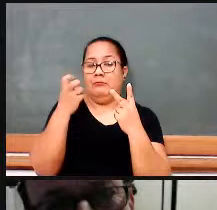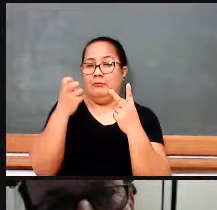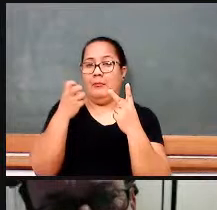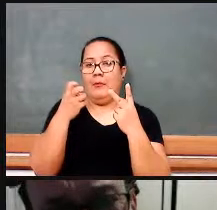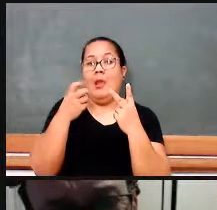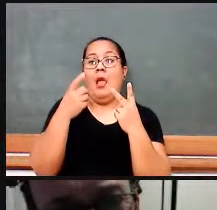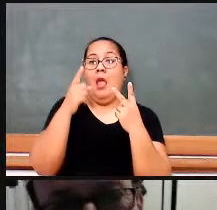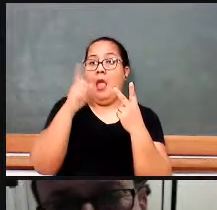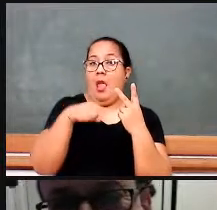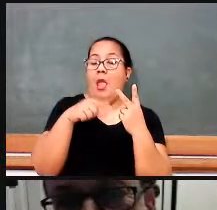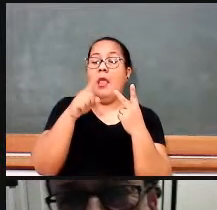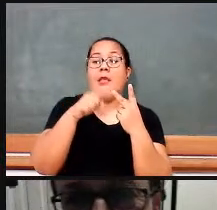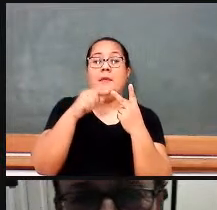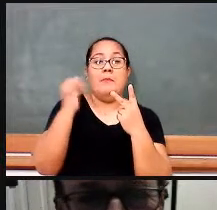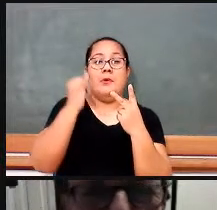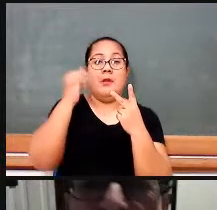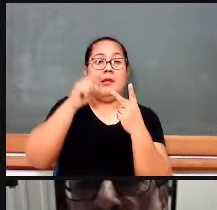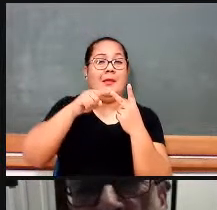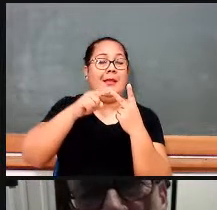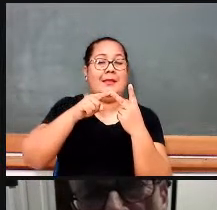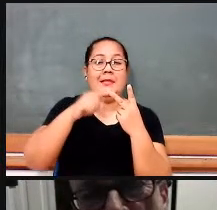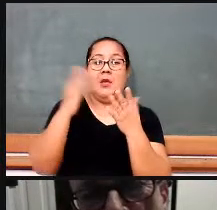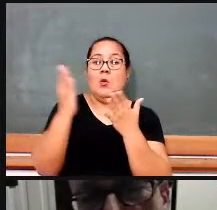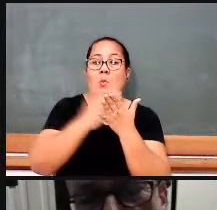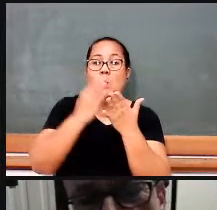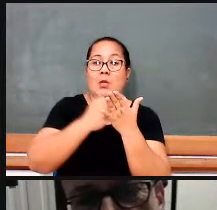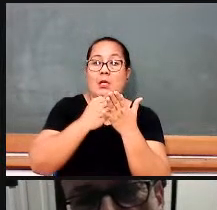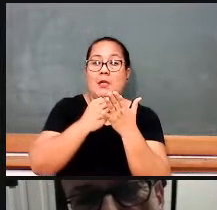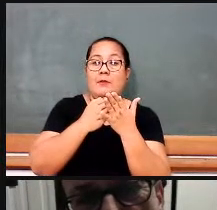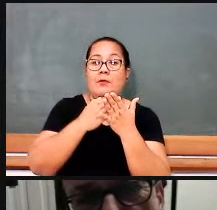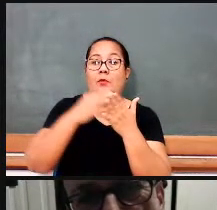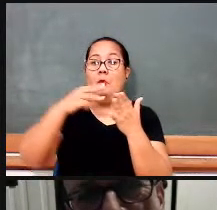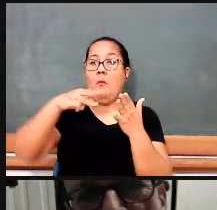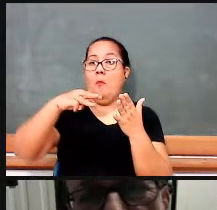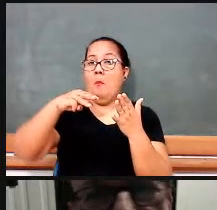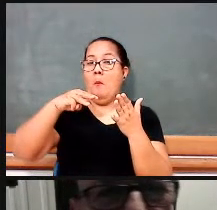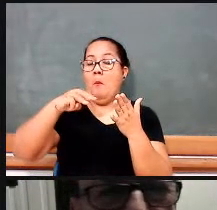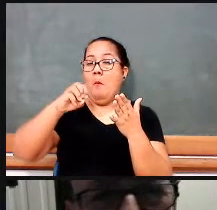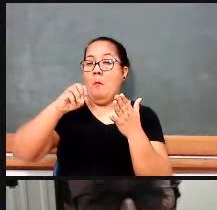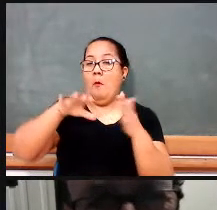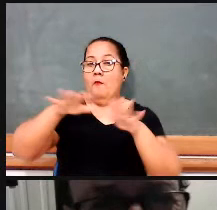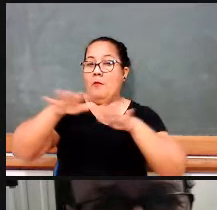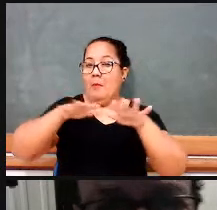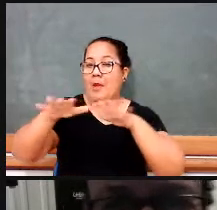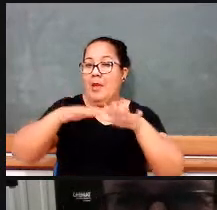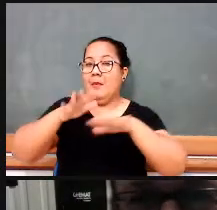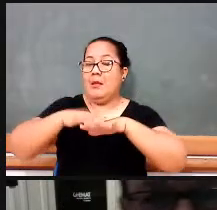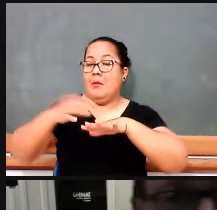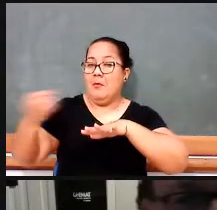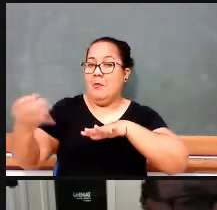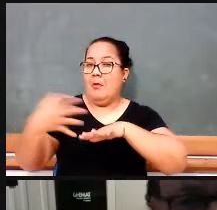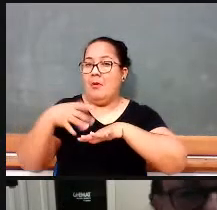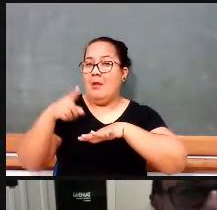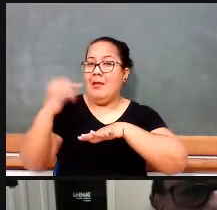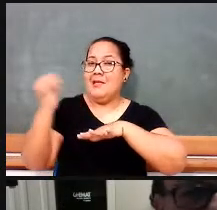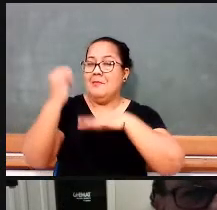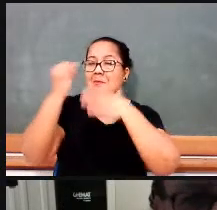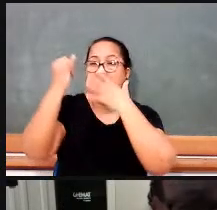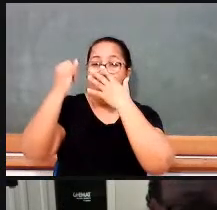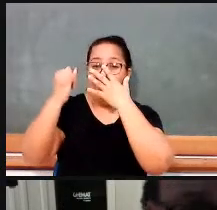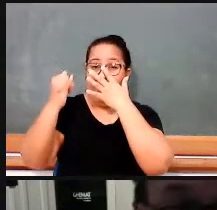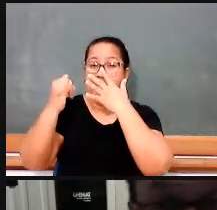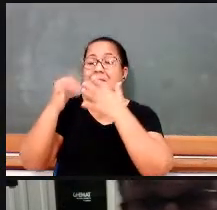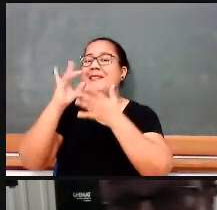uma etapa que joga papel fundamental os livros didáticos, não a questão da documentação oficial curricular.